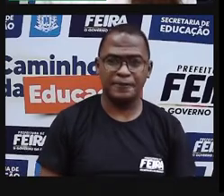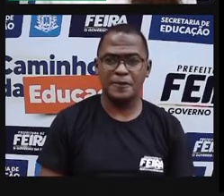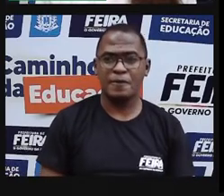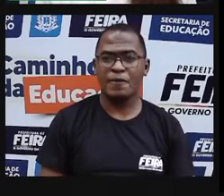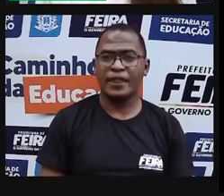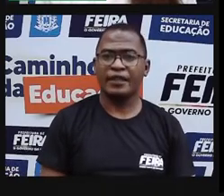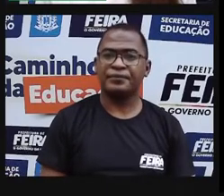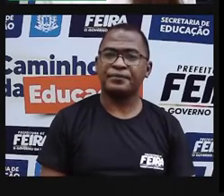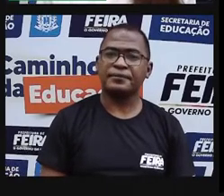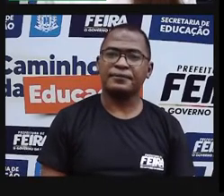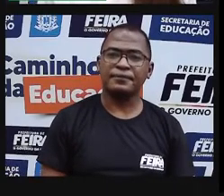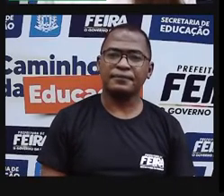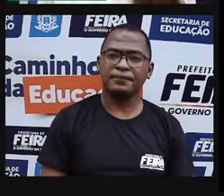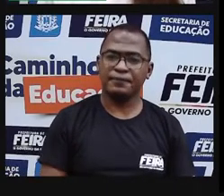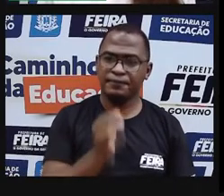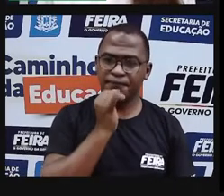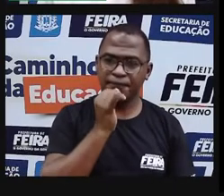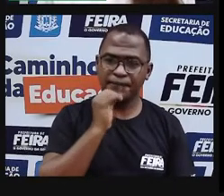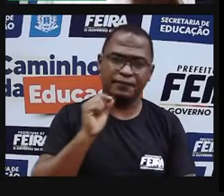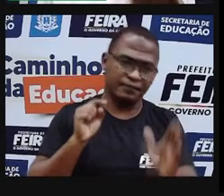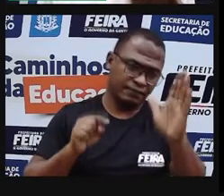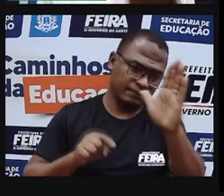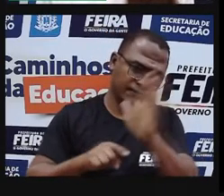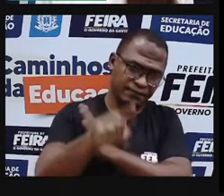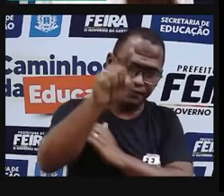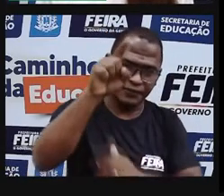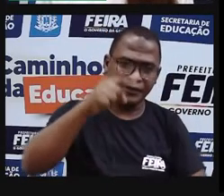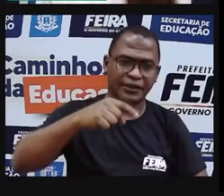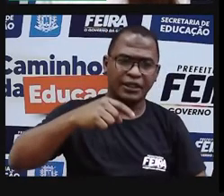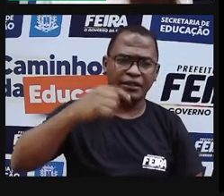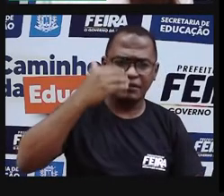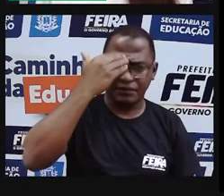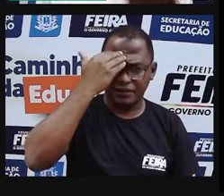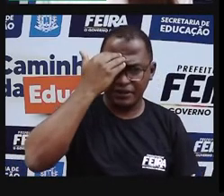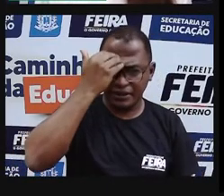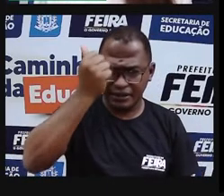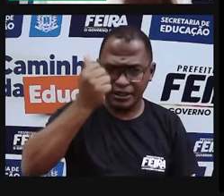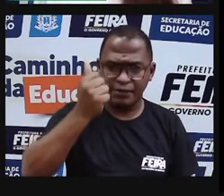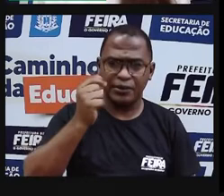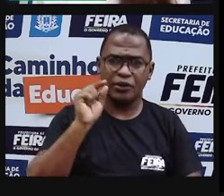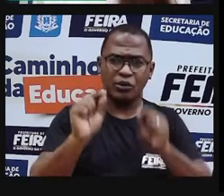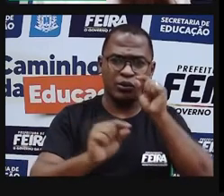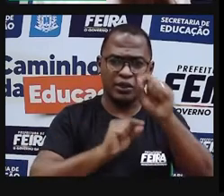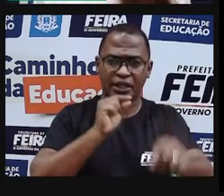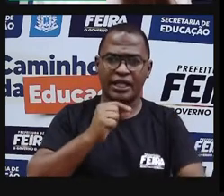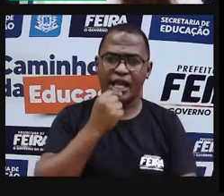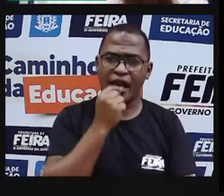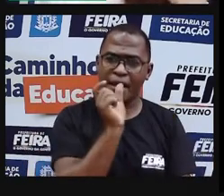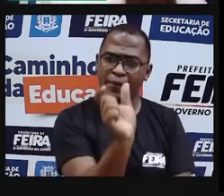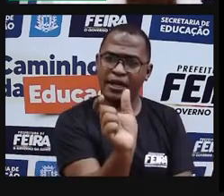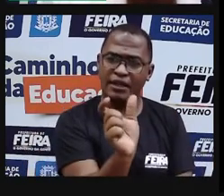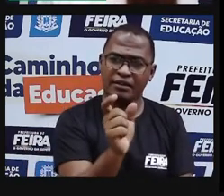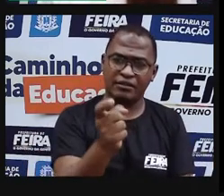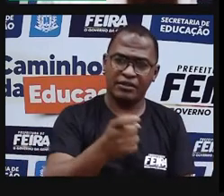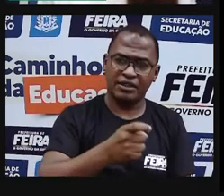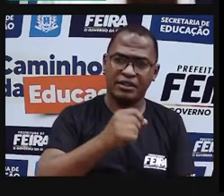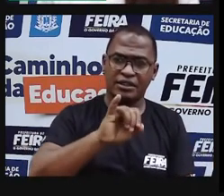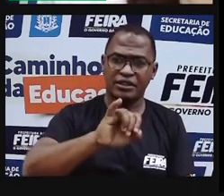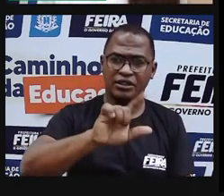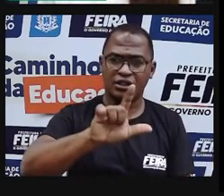E aí, eu pergunto para vocês, vocês sabem o que é xilogravura? Vocês já